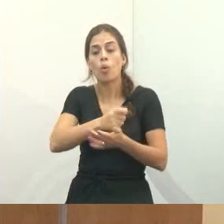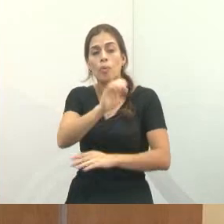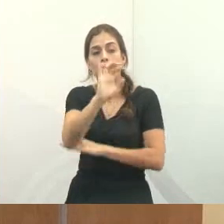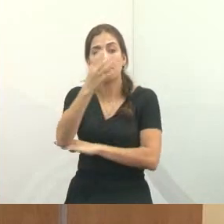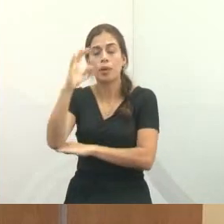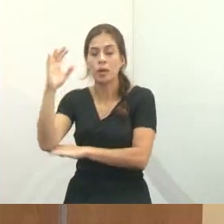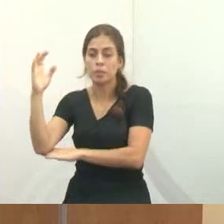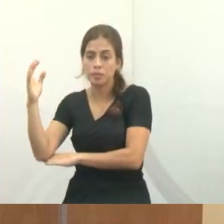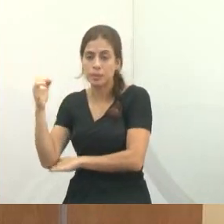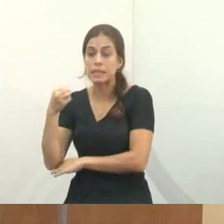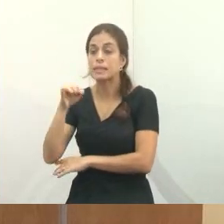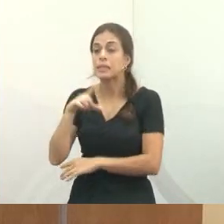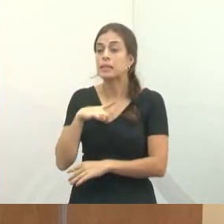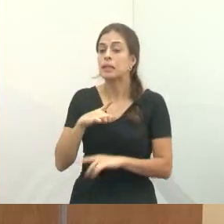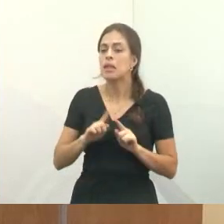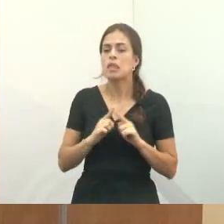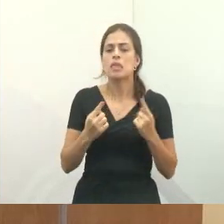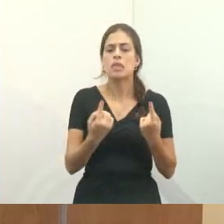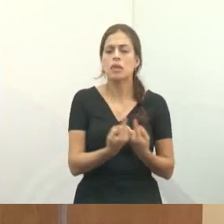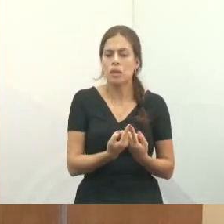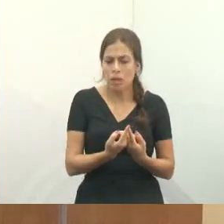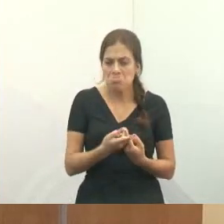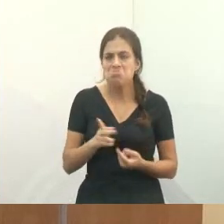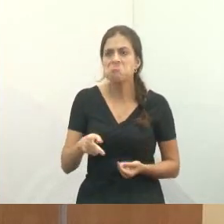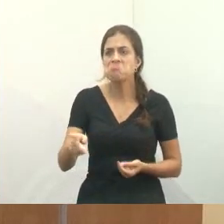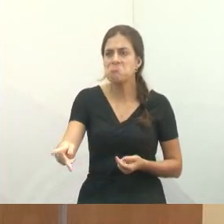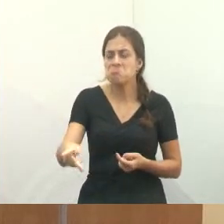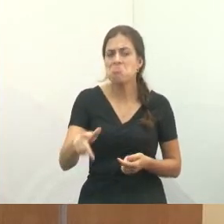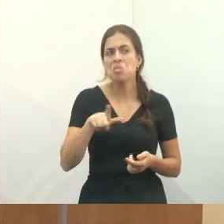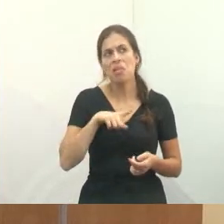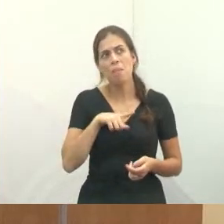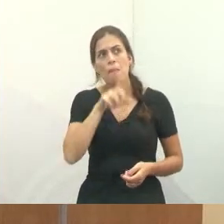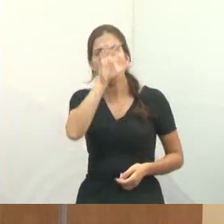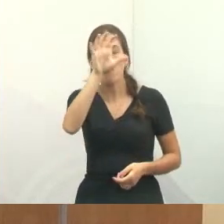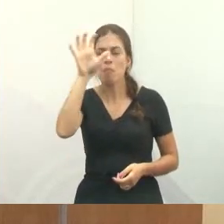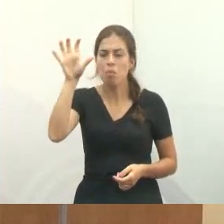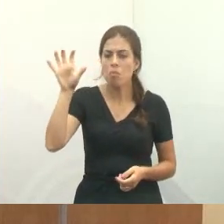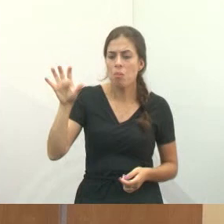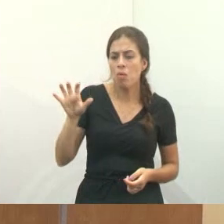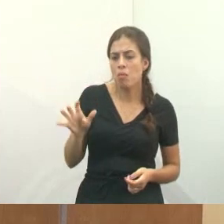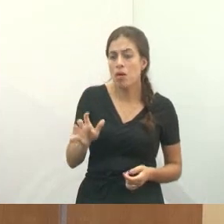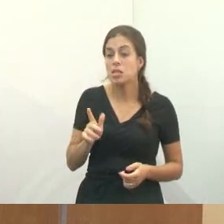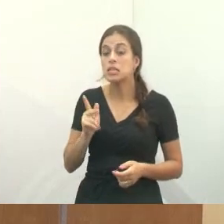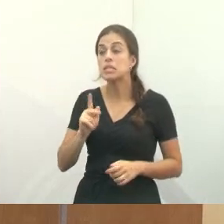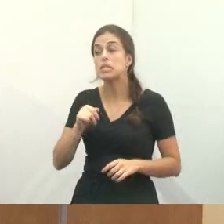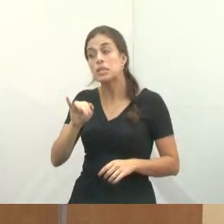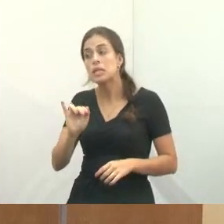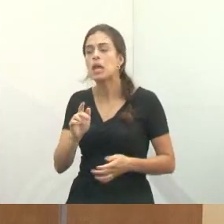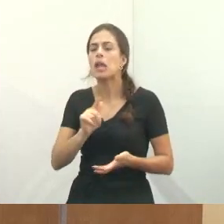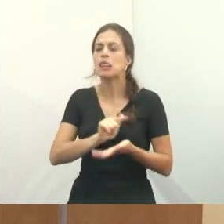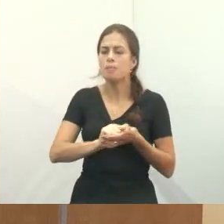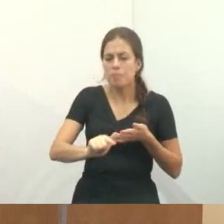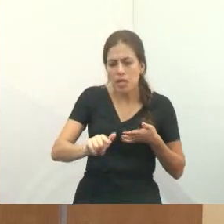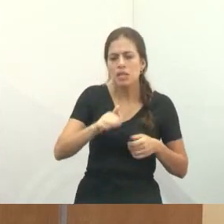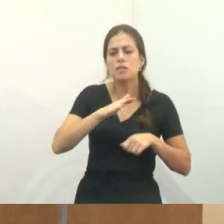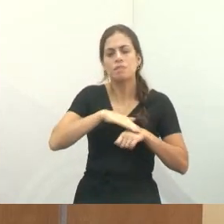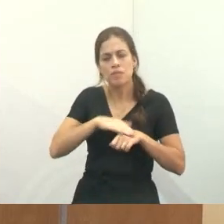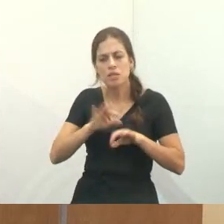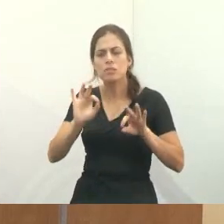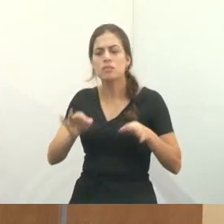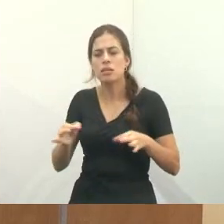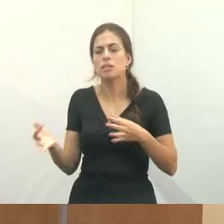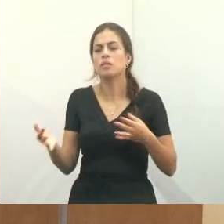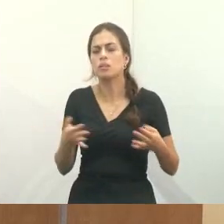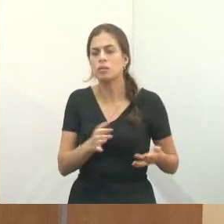se existe uma equipe na cidade frequente, se tem mapeamento, se estão fazendo a limpeza, se não estão. Porque não é